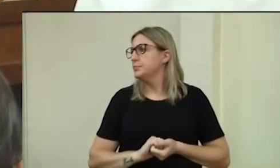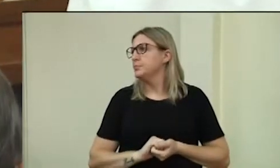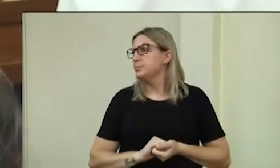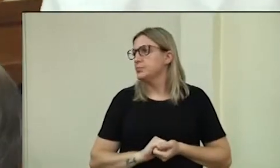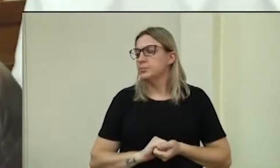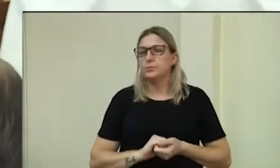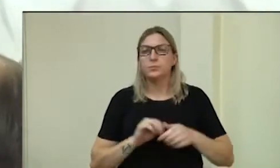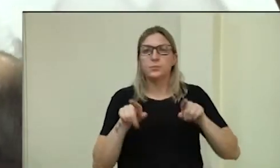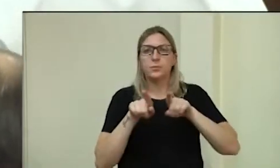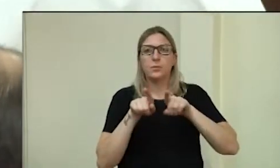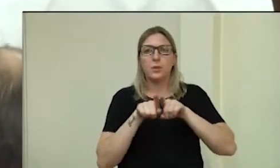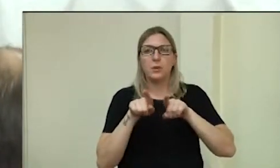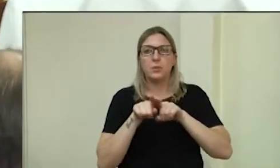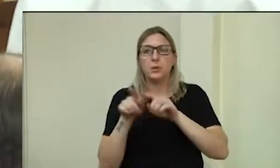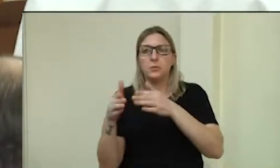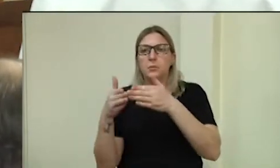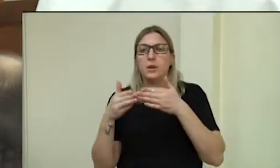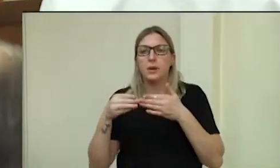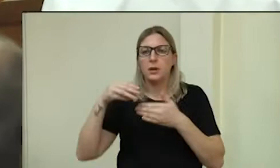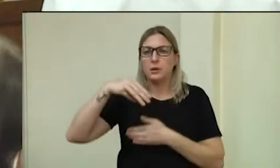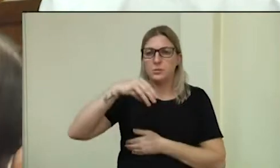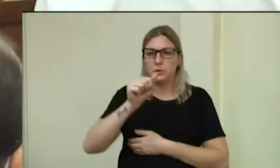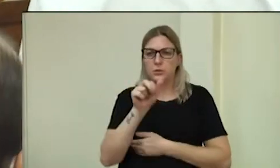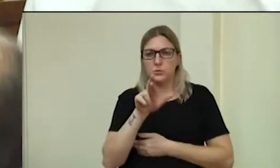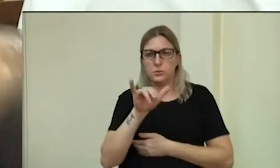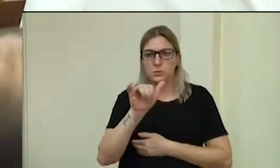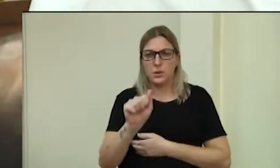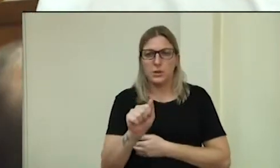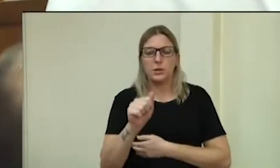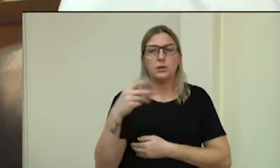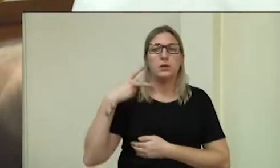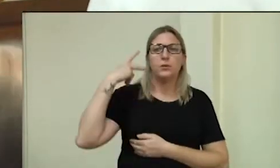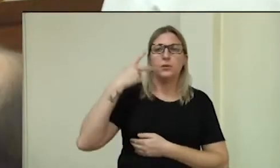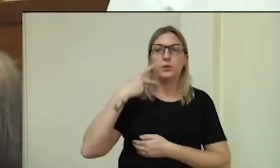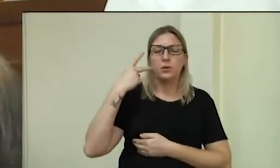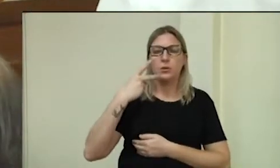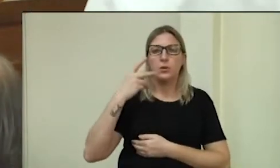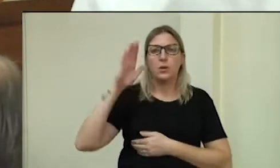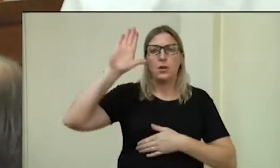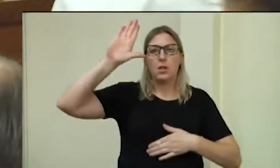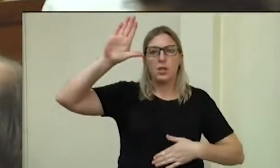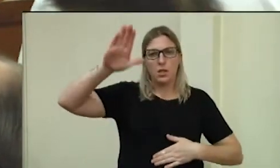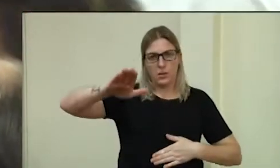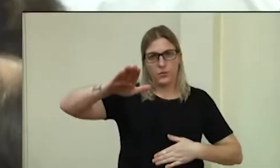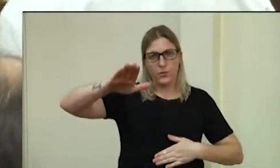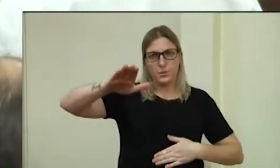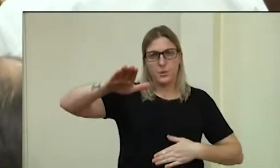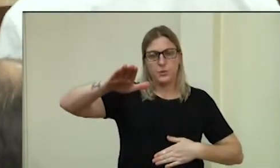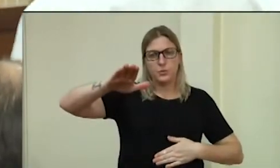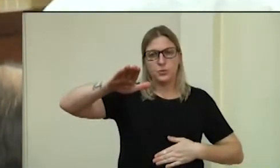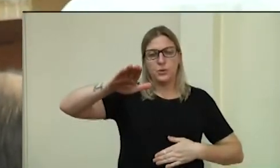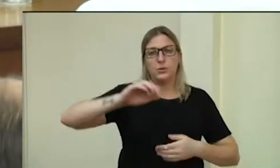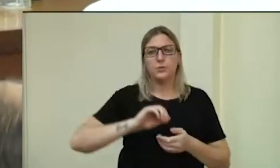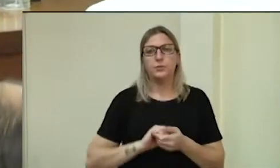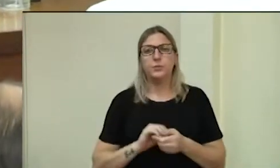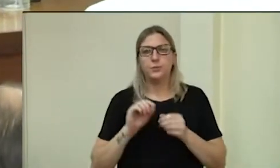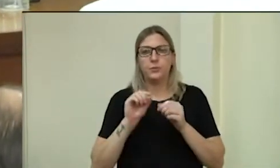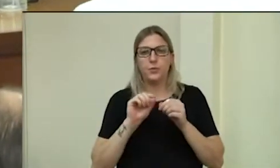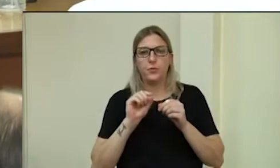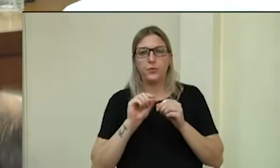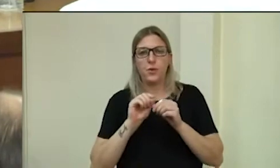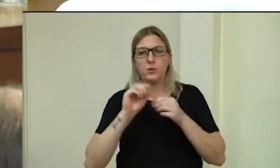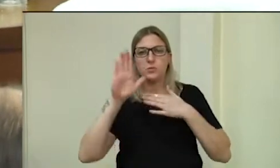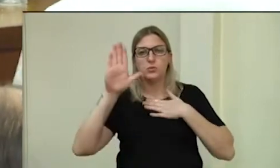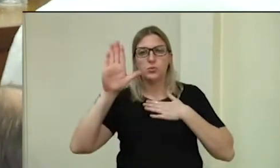Solicito também, Maria, que você, aqui à frente, levante o seu braço direito para fazer o seu